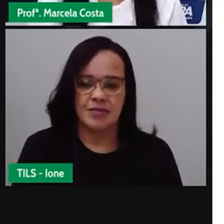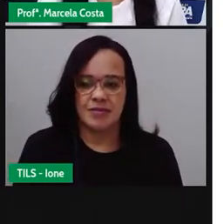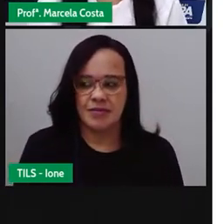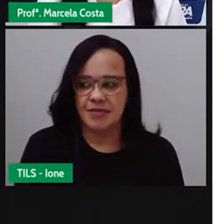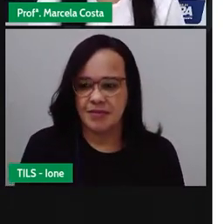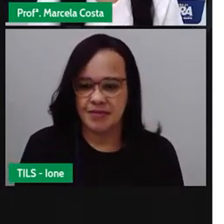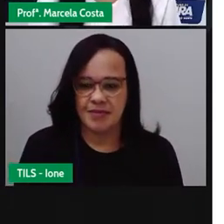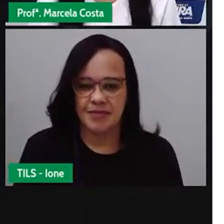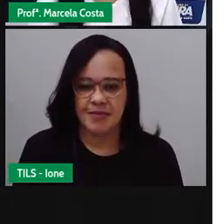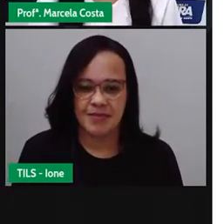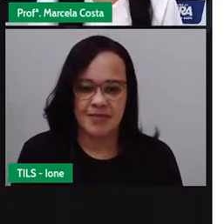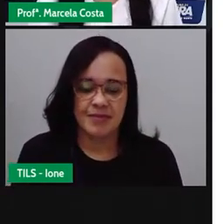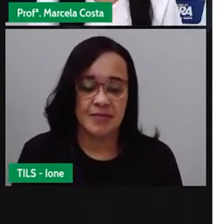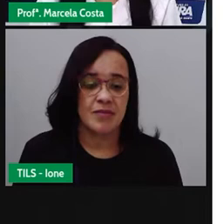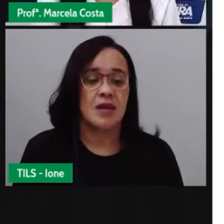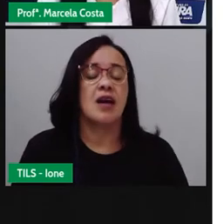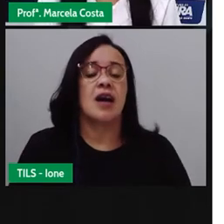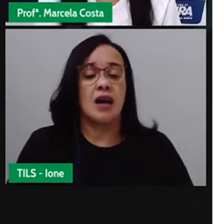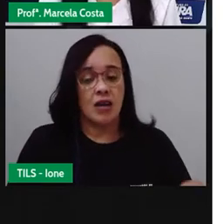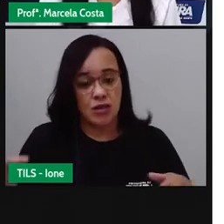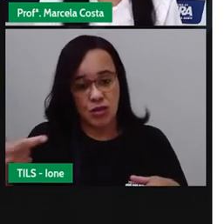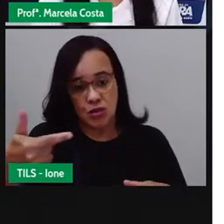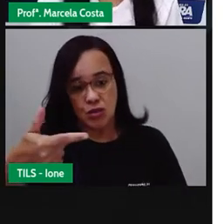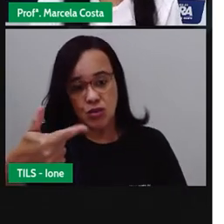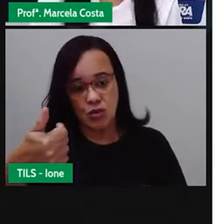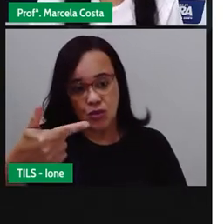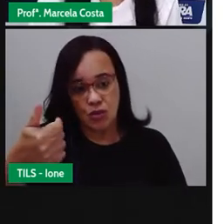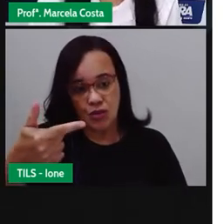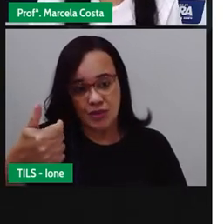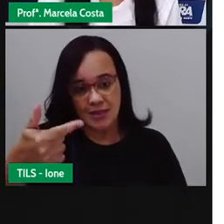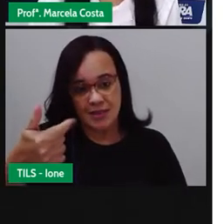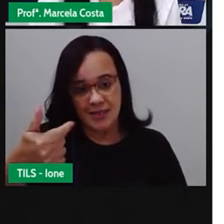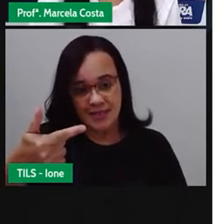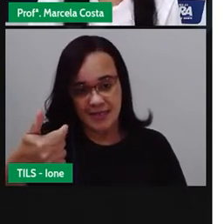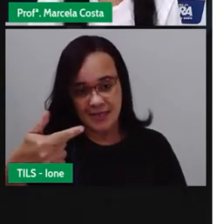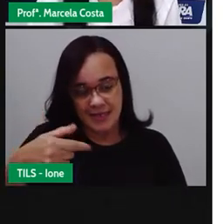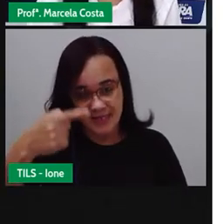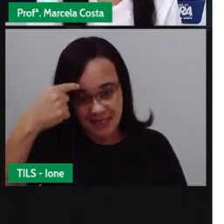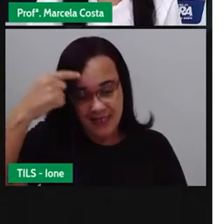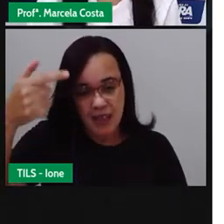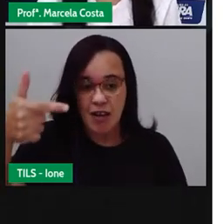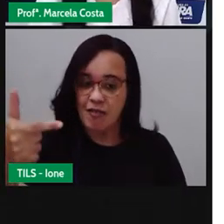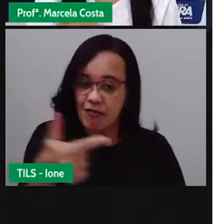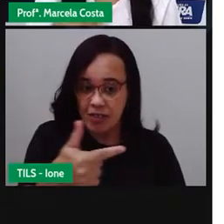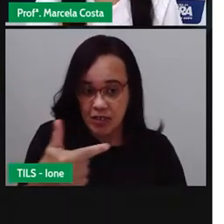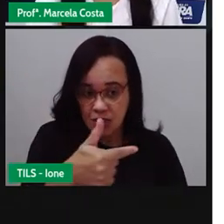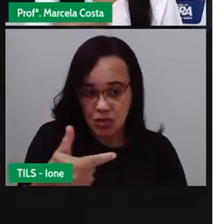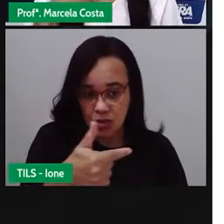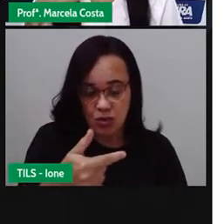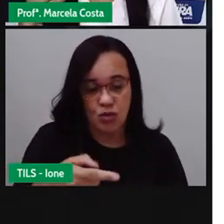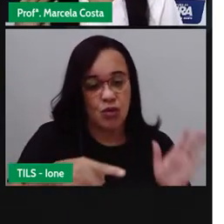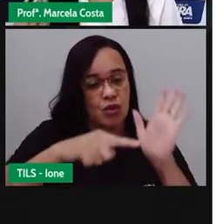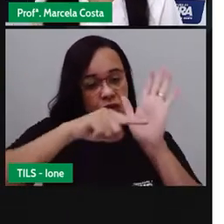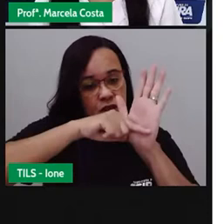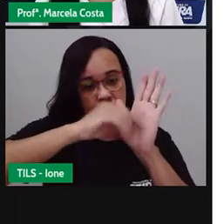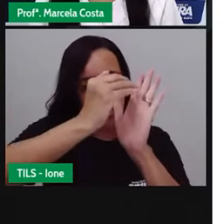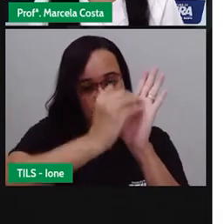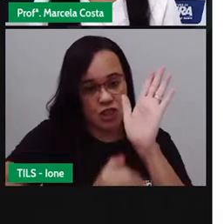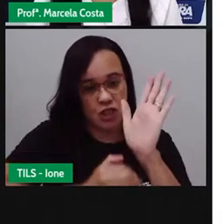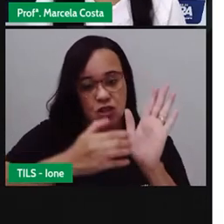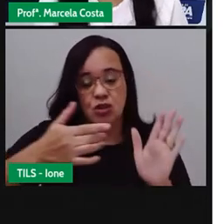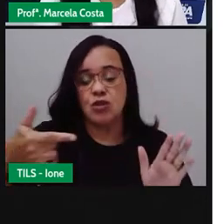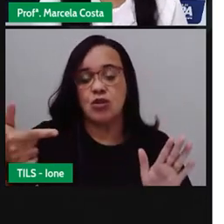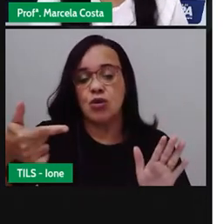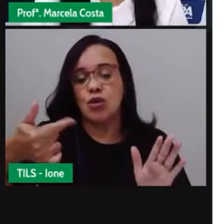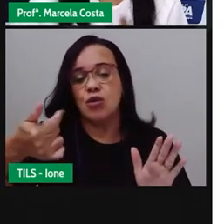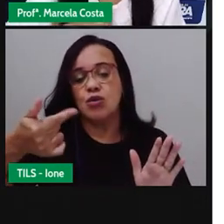Agora, a gente vai colocar aí o número 12, que foi a quantidade que o meu ancia que foram vendidas,